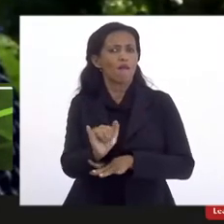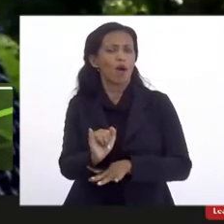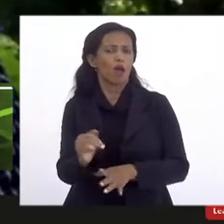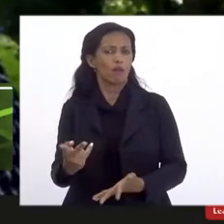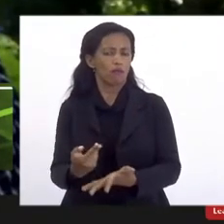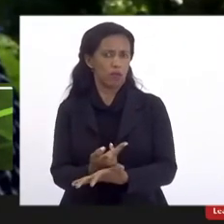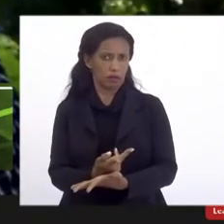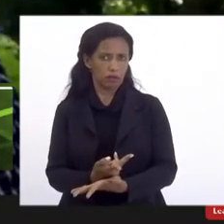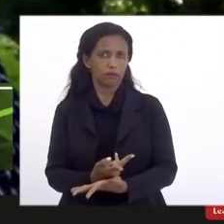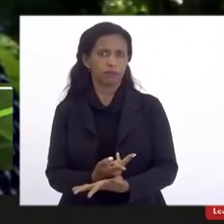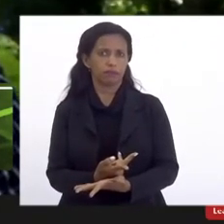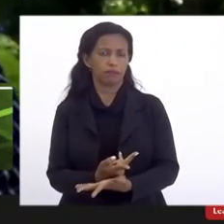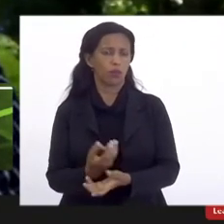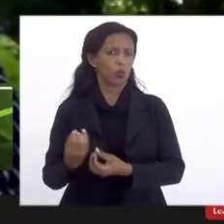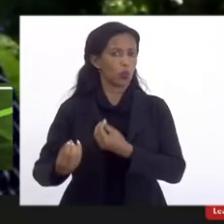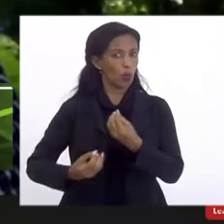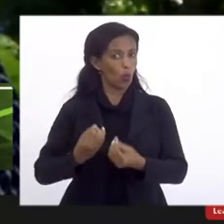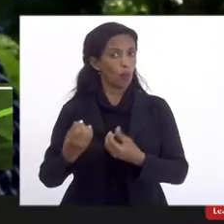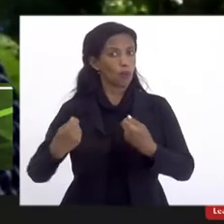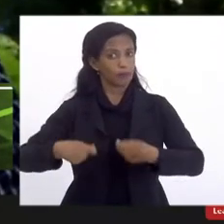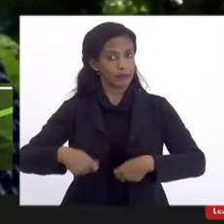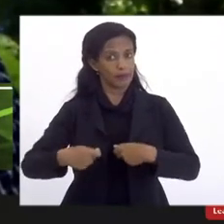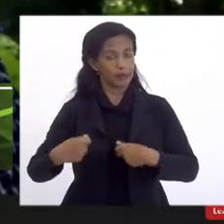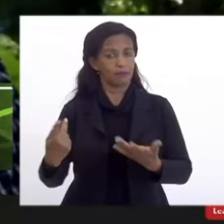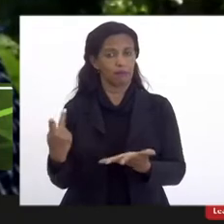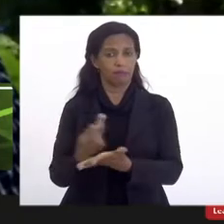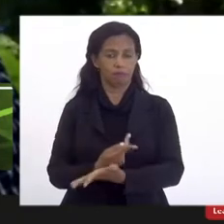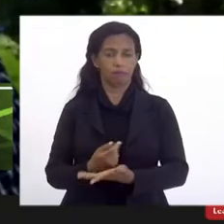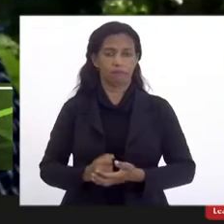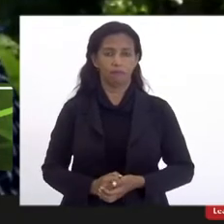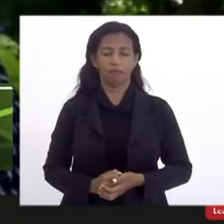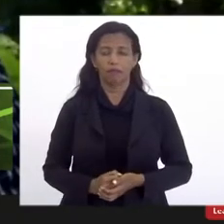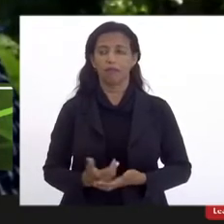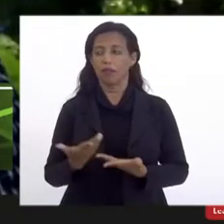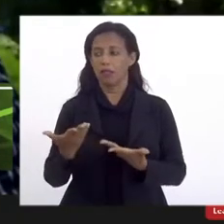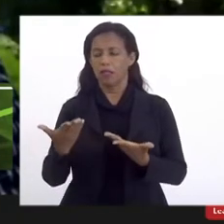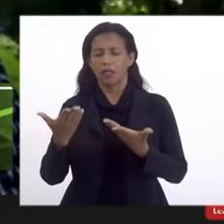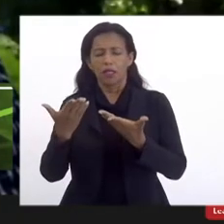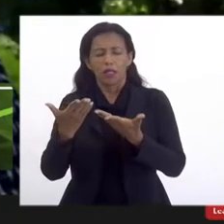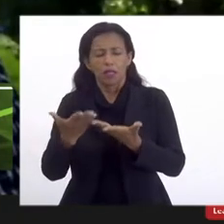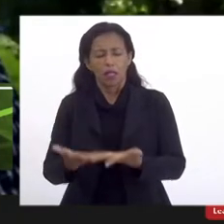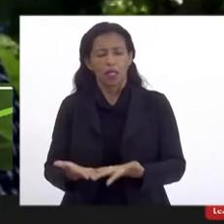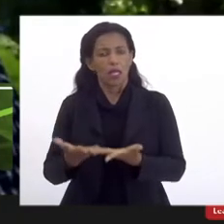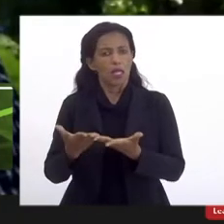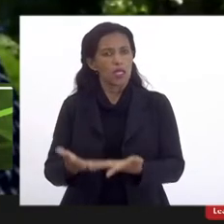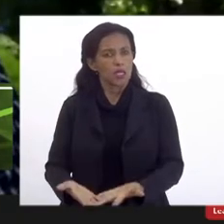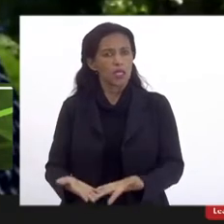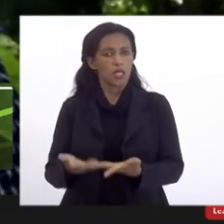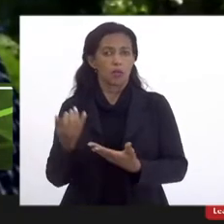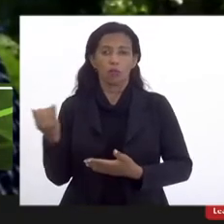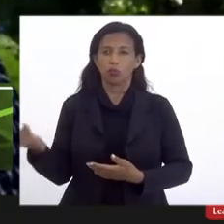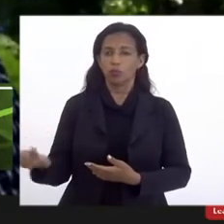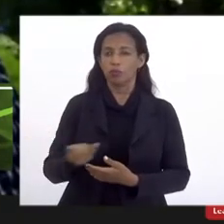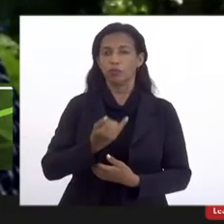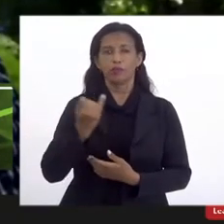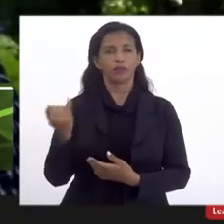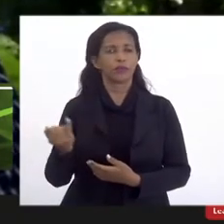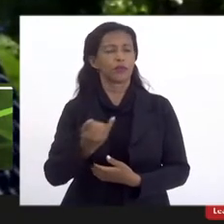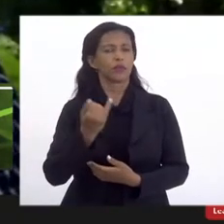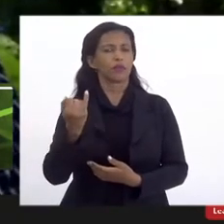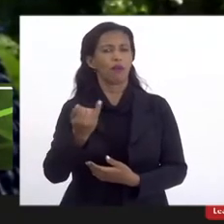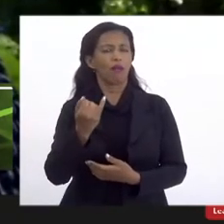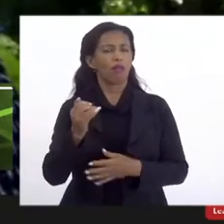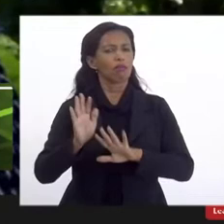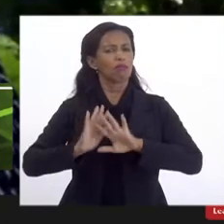como deve ser. então, esse é um ponto extremamente importante que